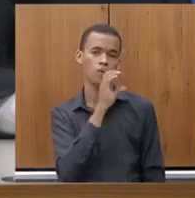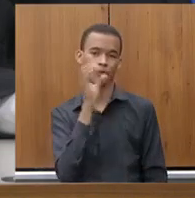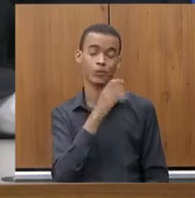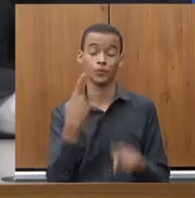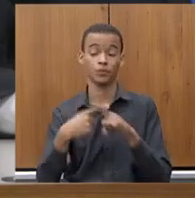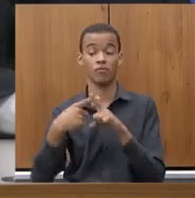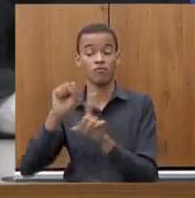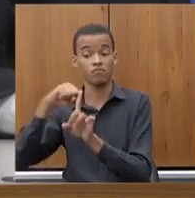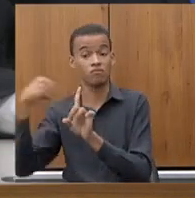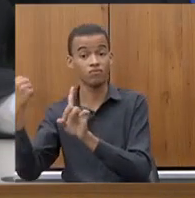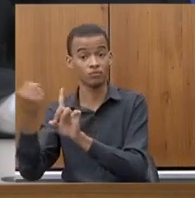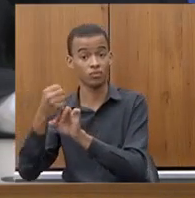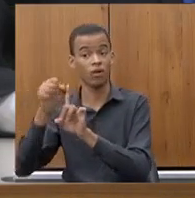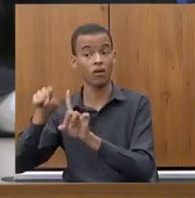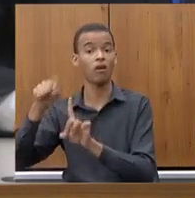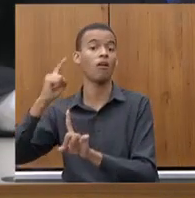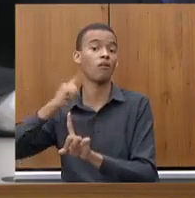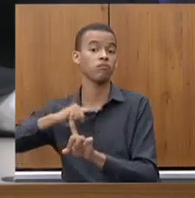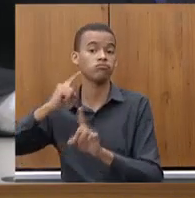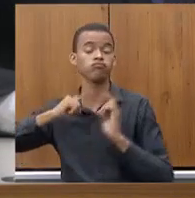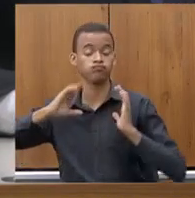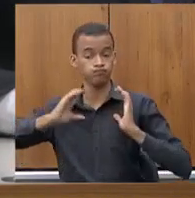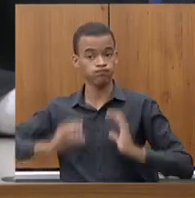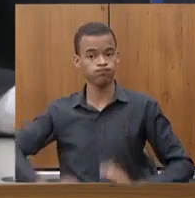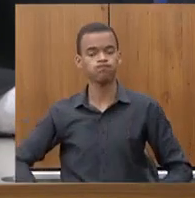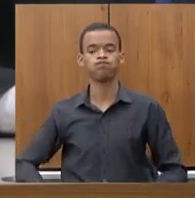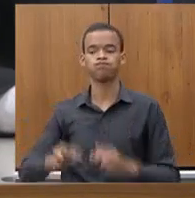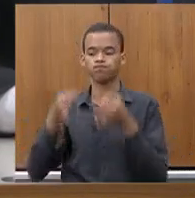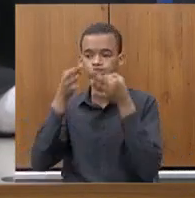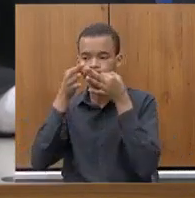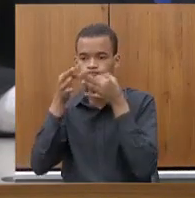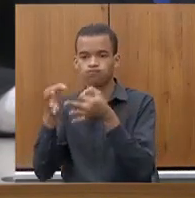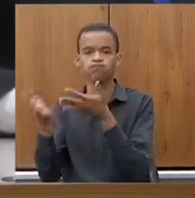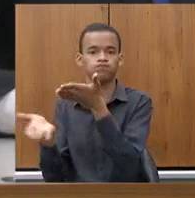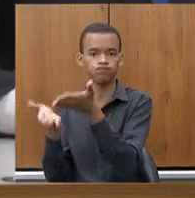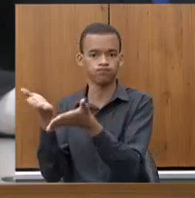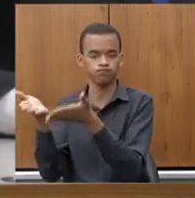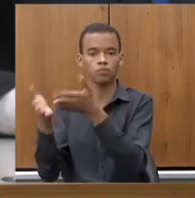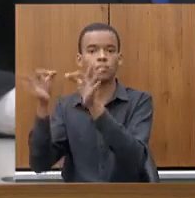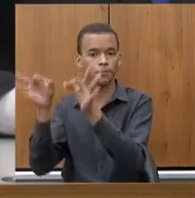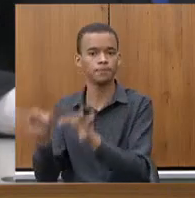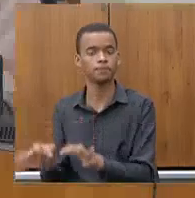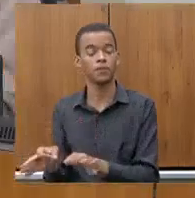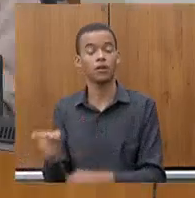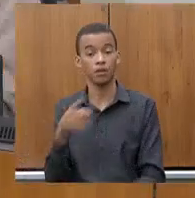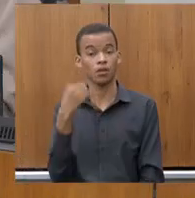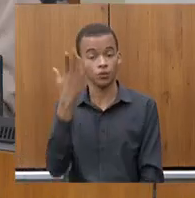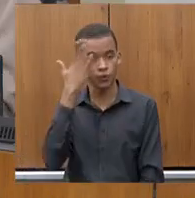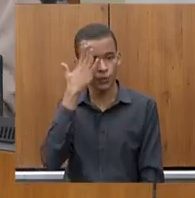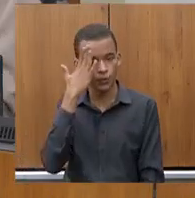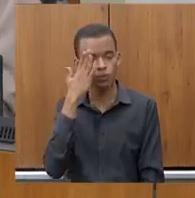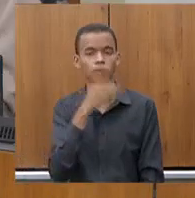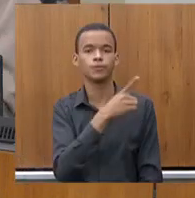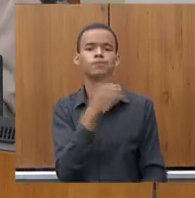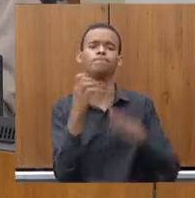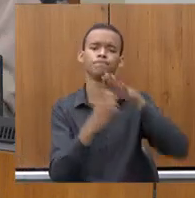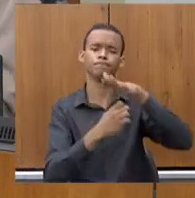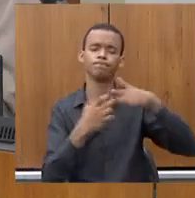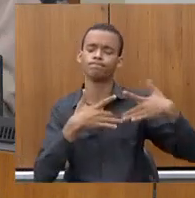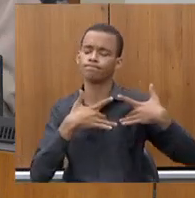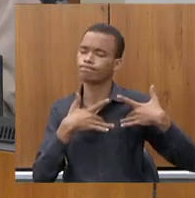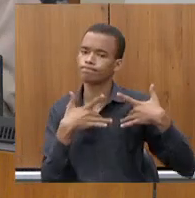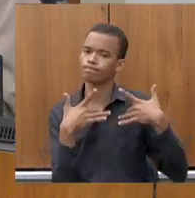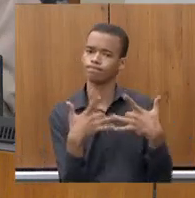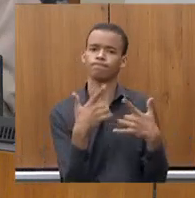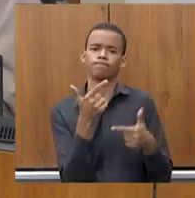cidadão de forma, do que ele merece. Sabemos do esforço, sabemos da seriedade das pessoas que estão lá,